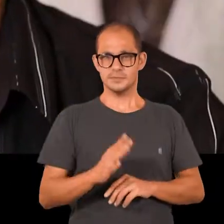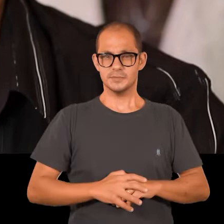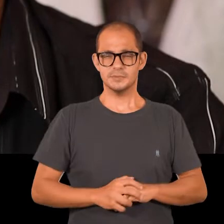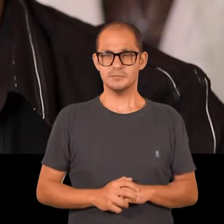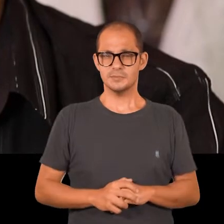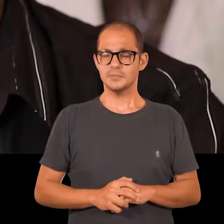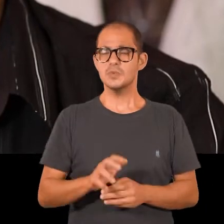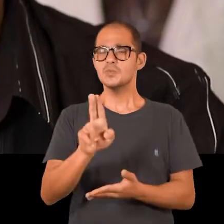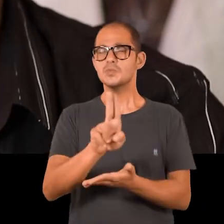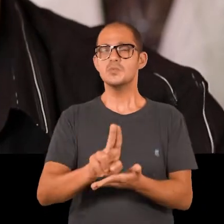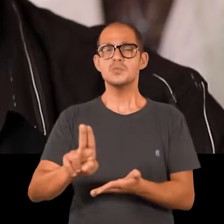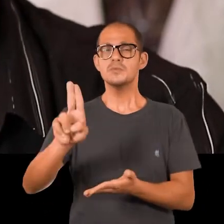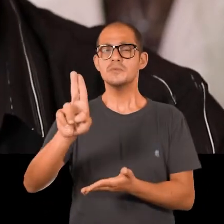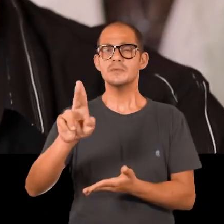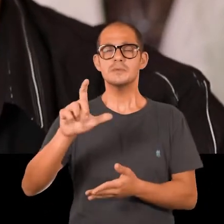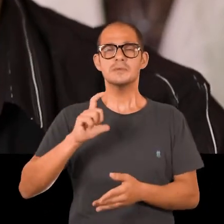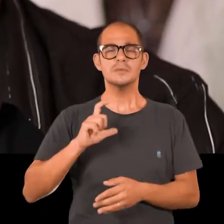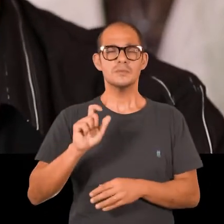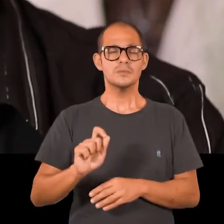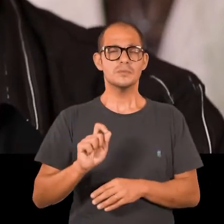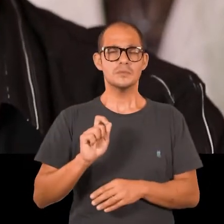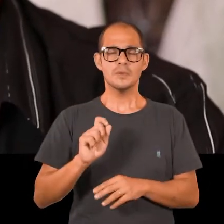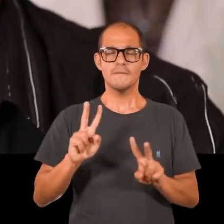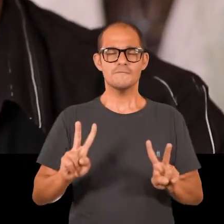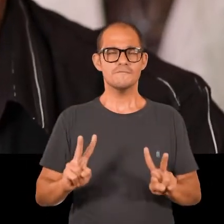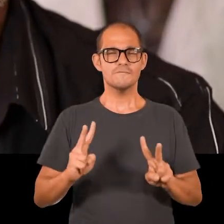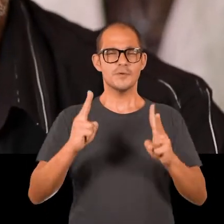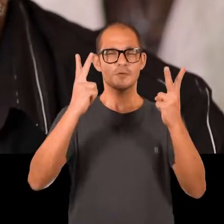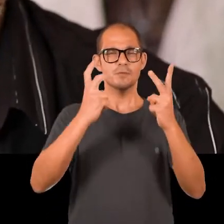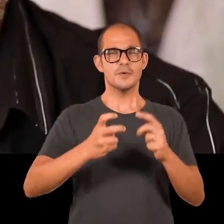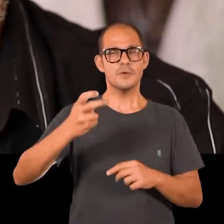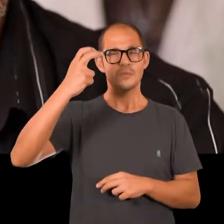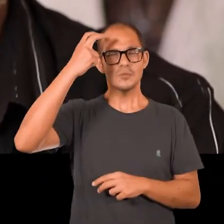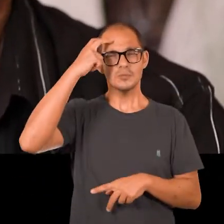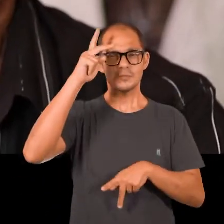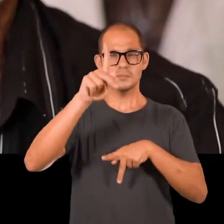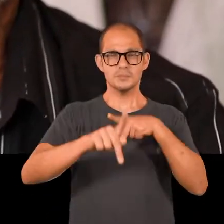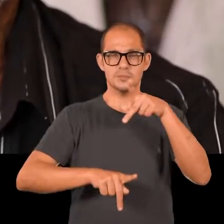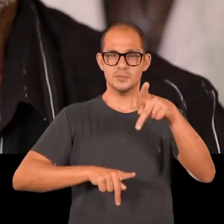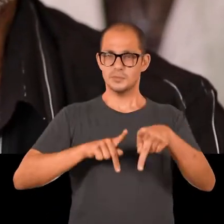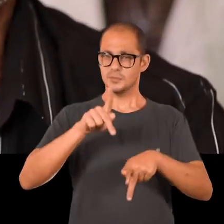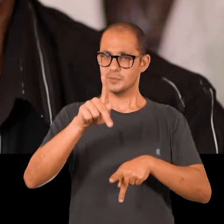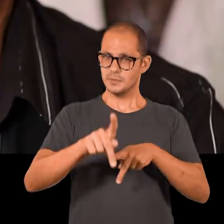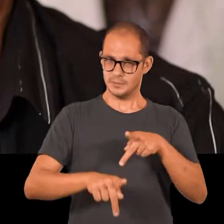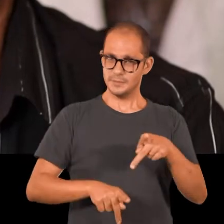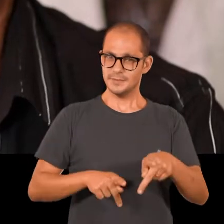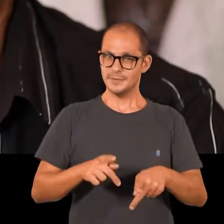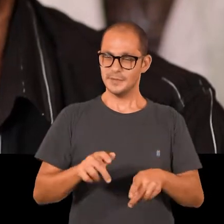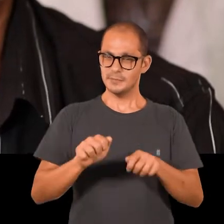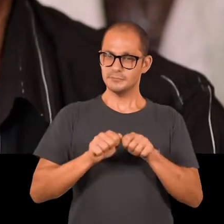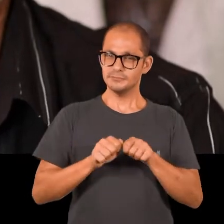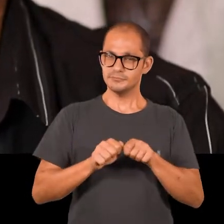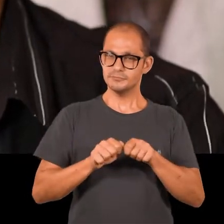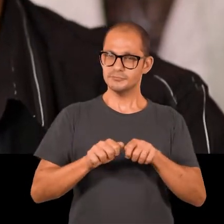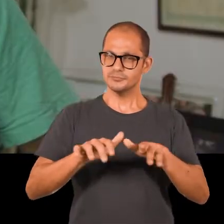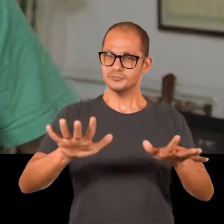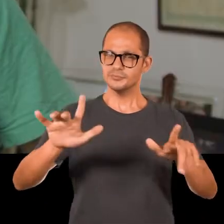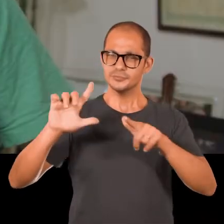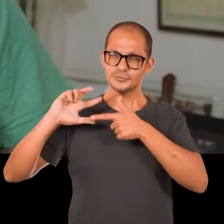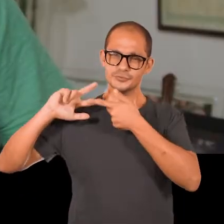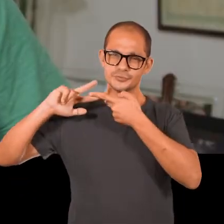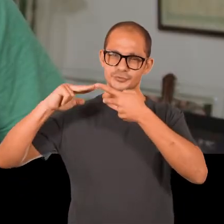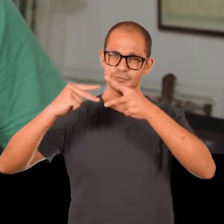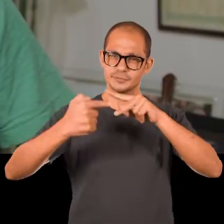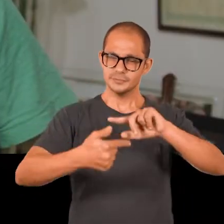universidades públicas valorizam a cultura popular transmitida por muitas gerações.